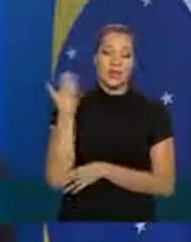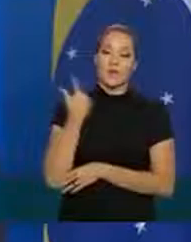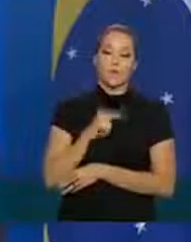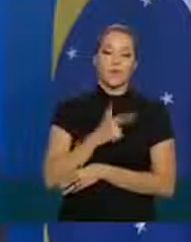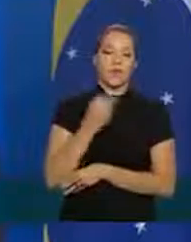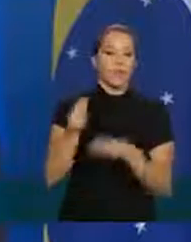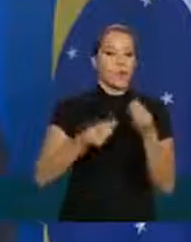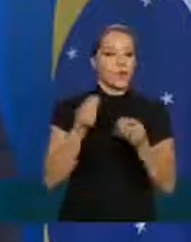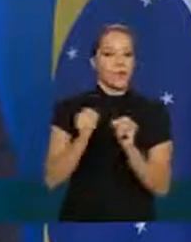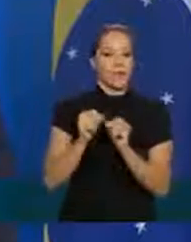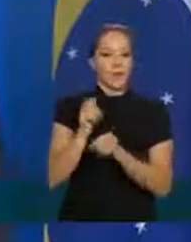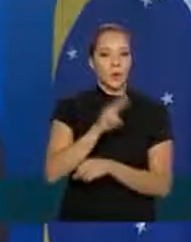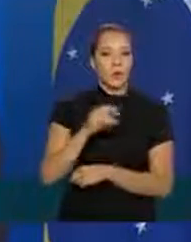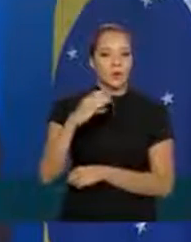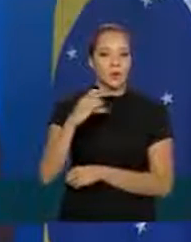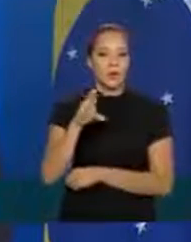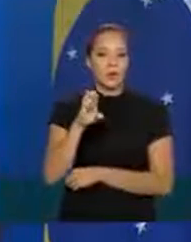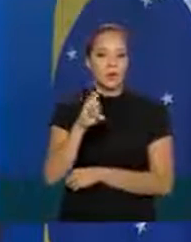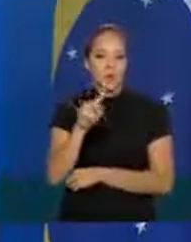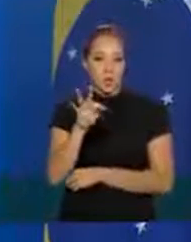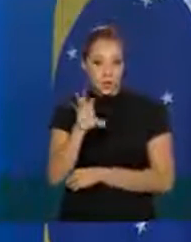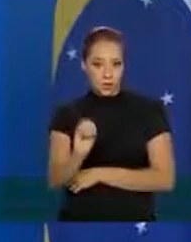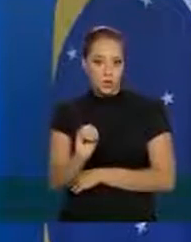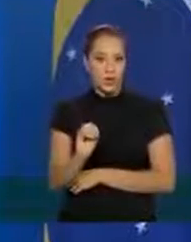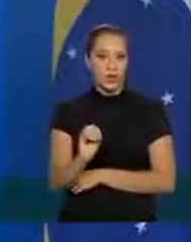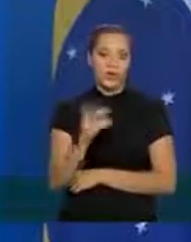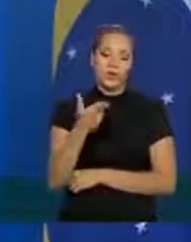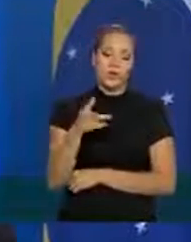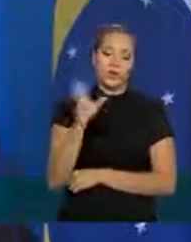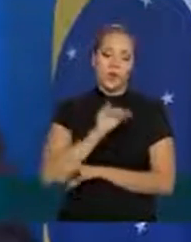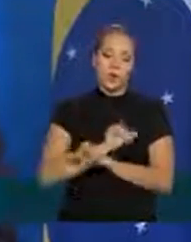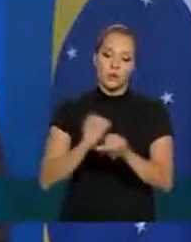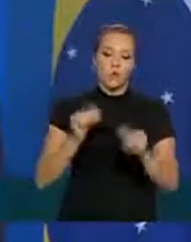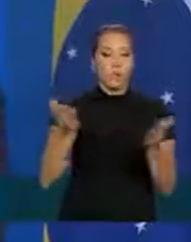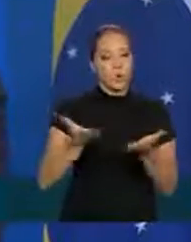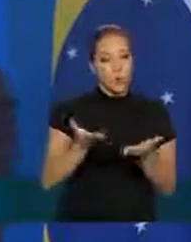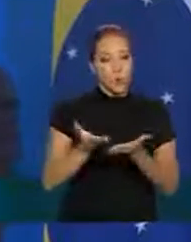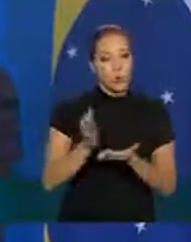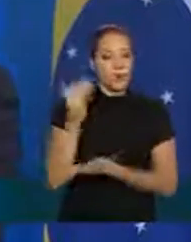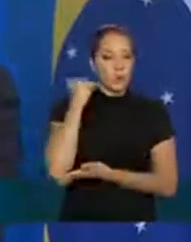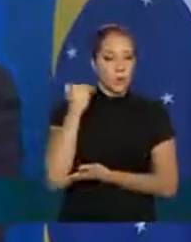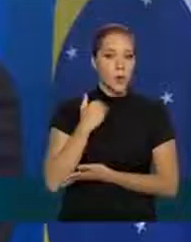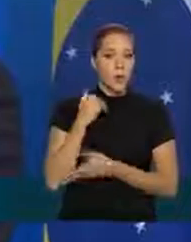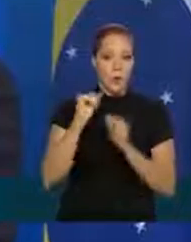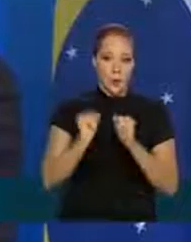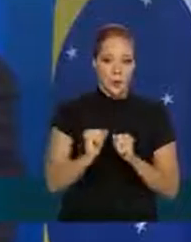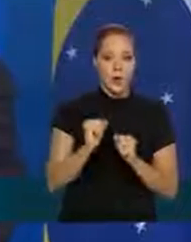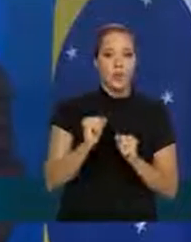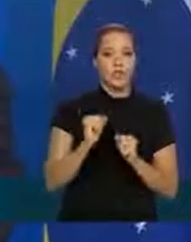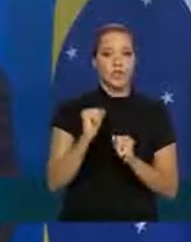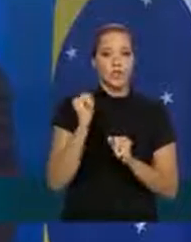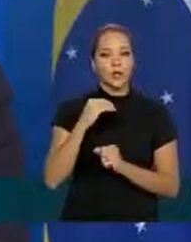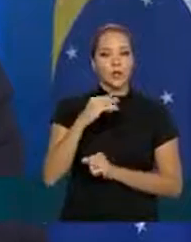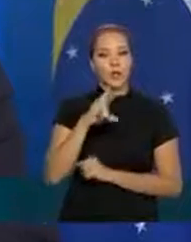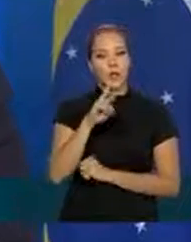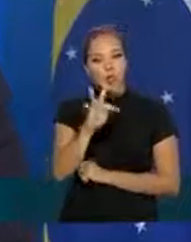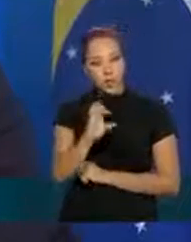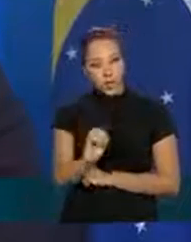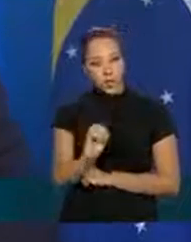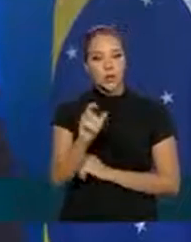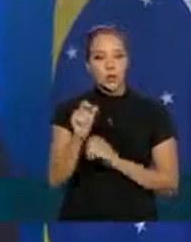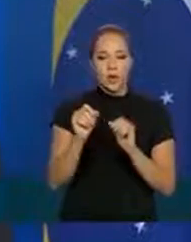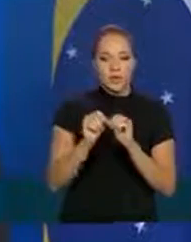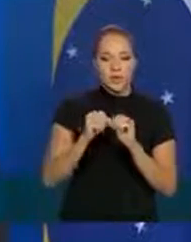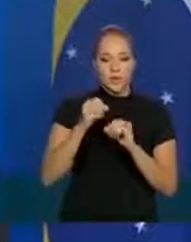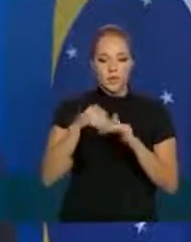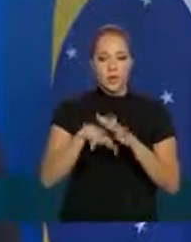isso com crédito então nós estamos desenhando também foi uma coisa que anunciamos hoje que o banco pode pegar a carteira de crédito fazer um fundo e